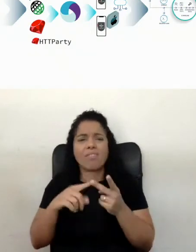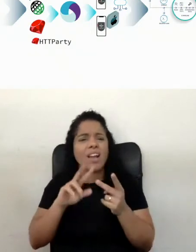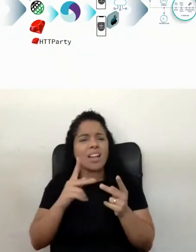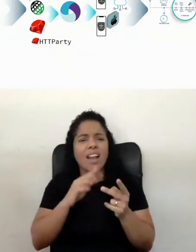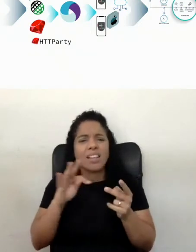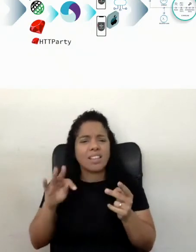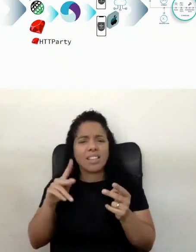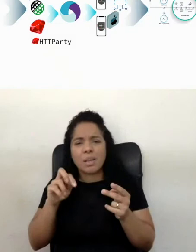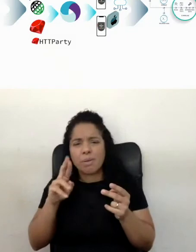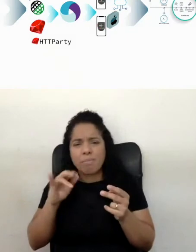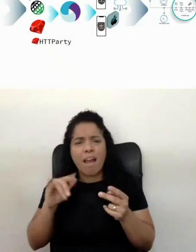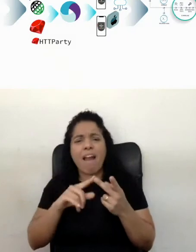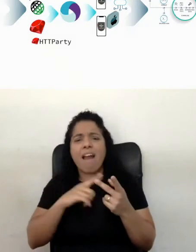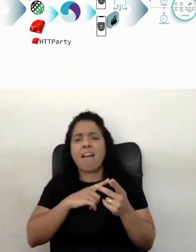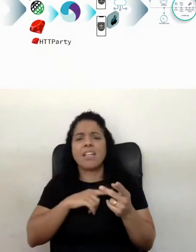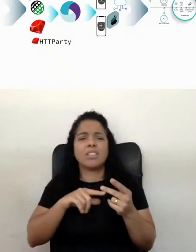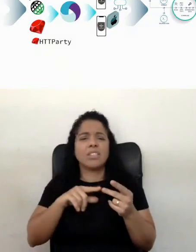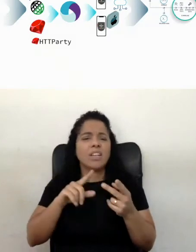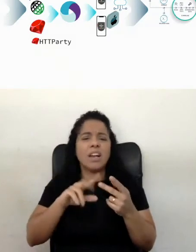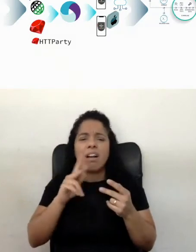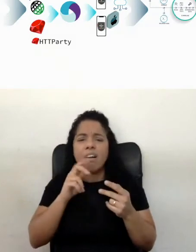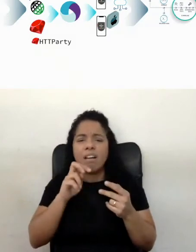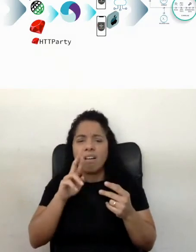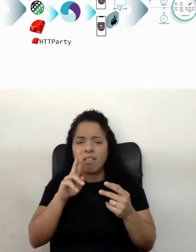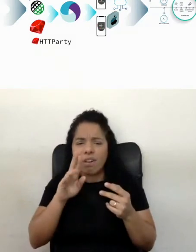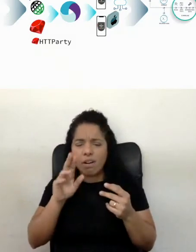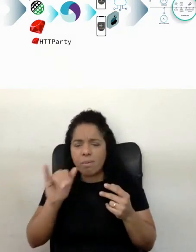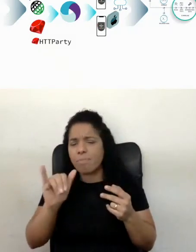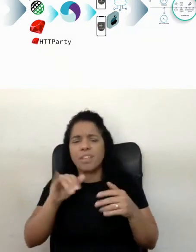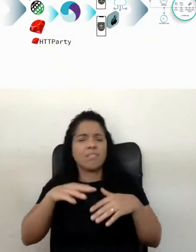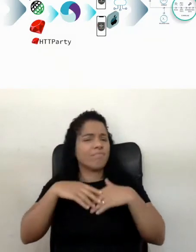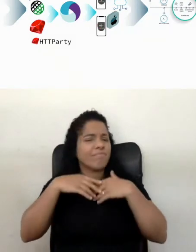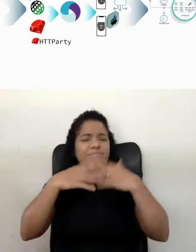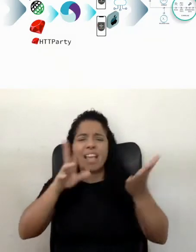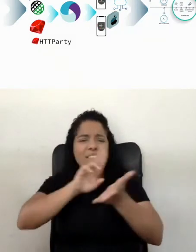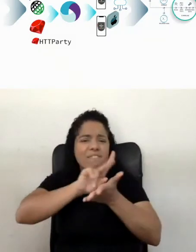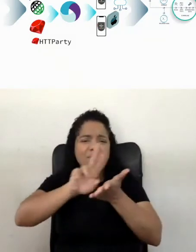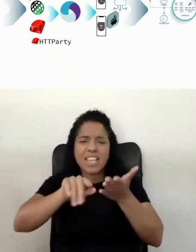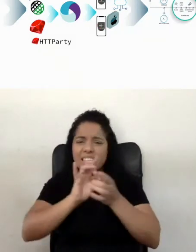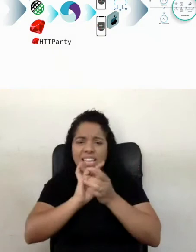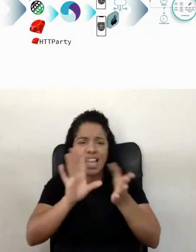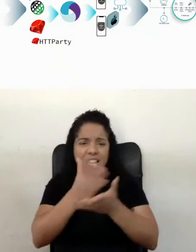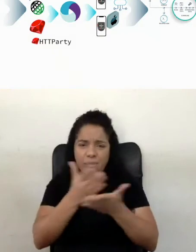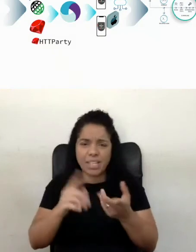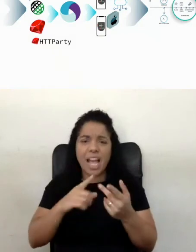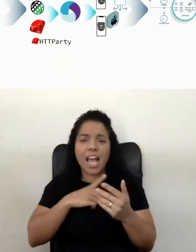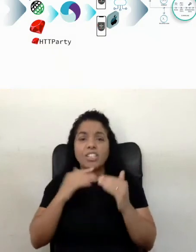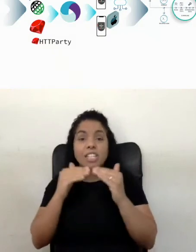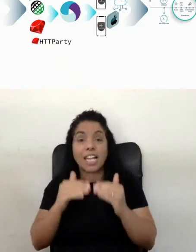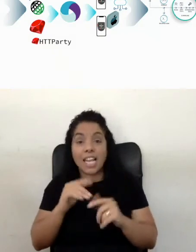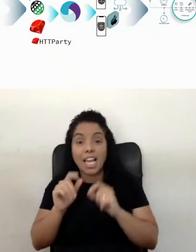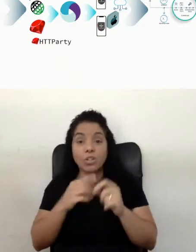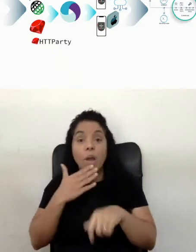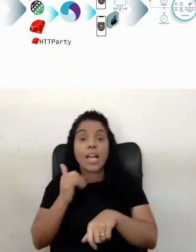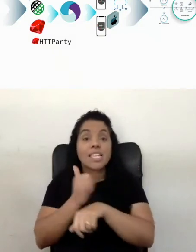HTTP, RUB, enfim, o que vocês acharem melhor e utilizar, isso é liberdade, é lógico, está alinhado com a